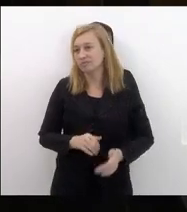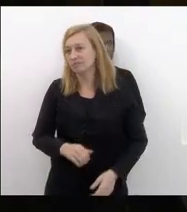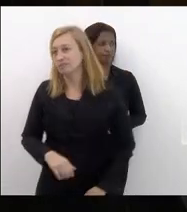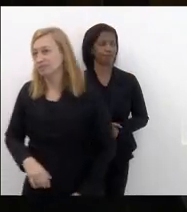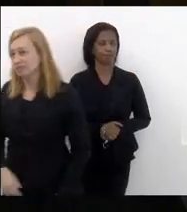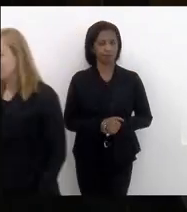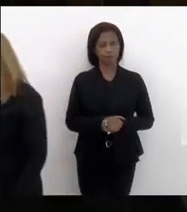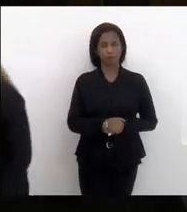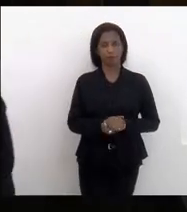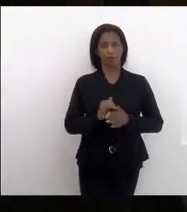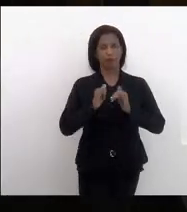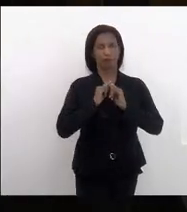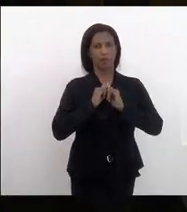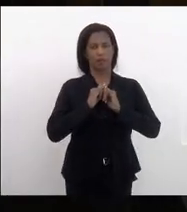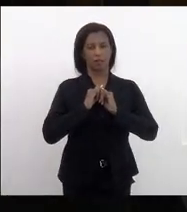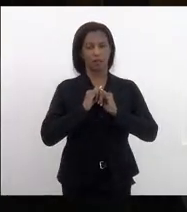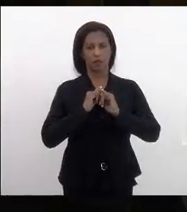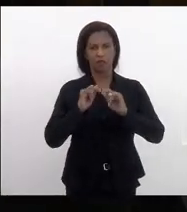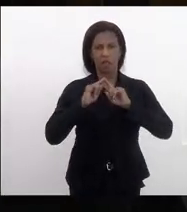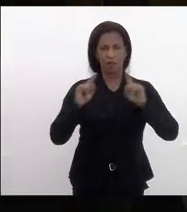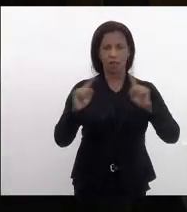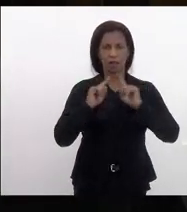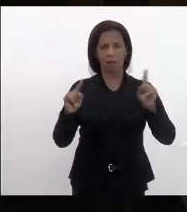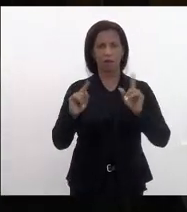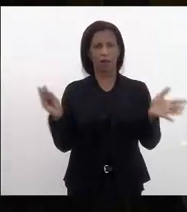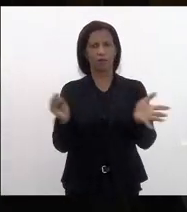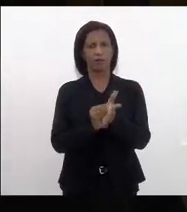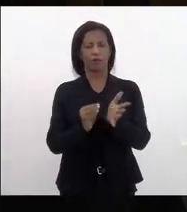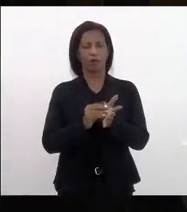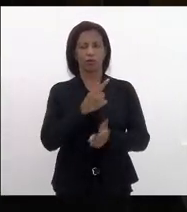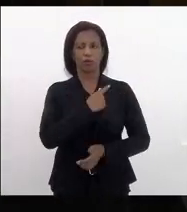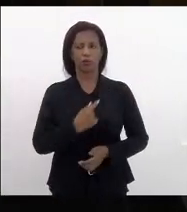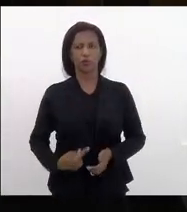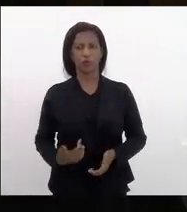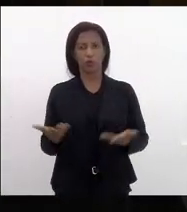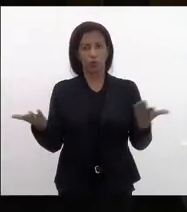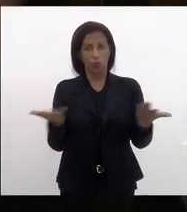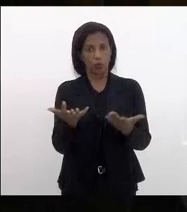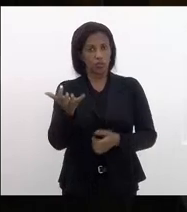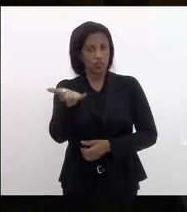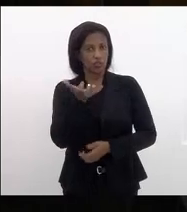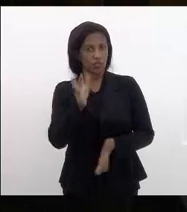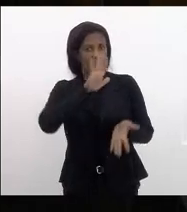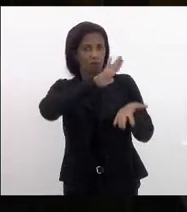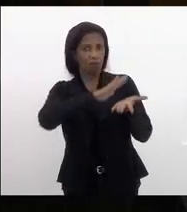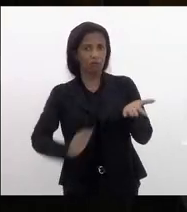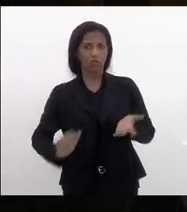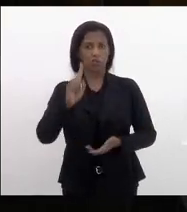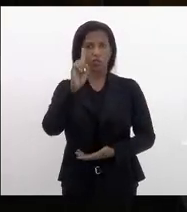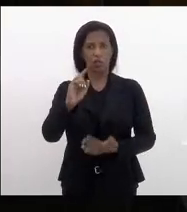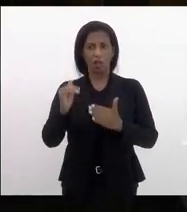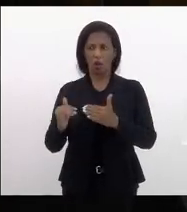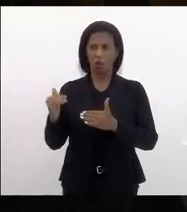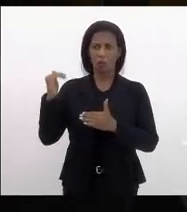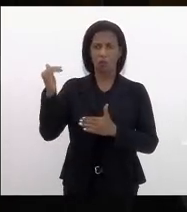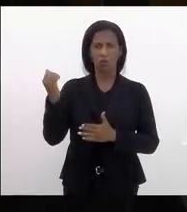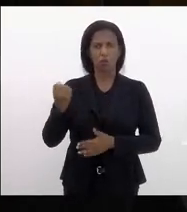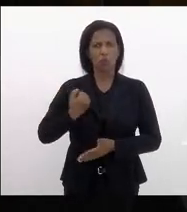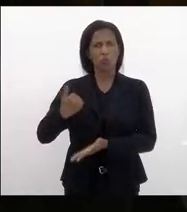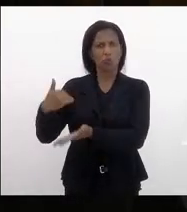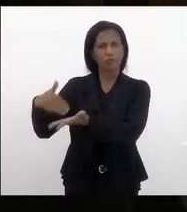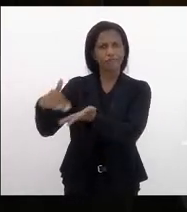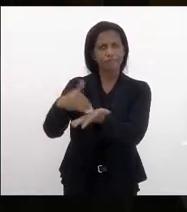denunciar a incoerência desse governador que hoje está querendo retirar os direitos e aumentou o número de